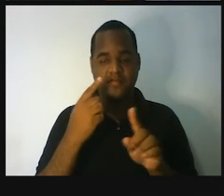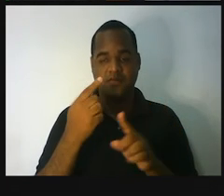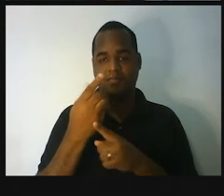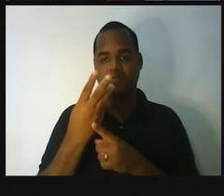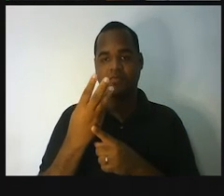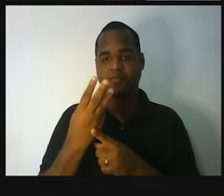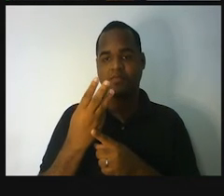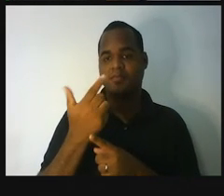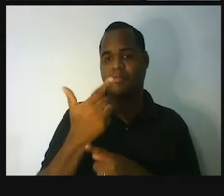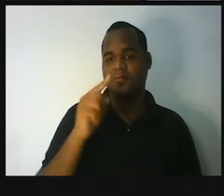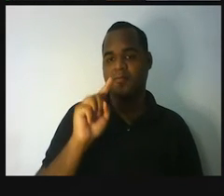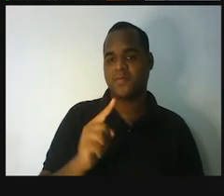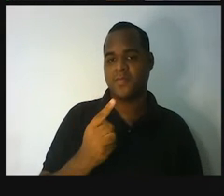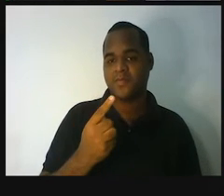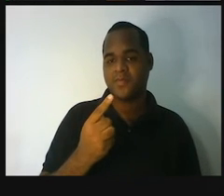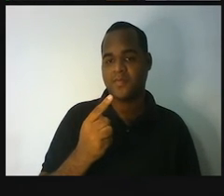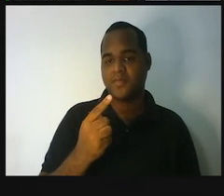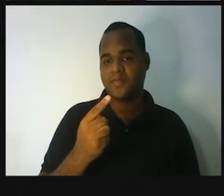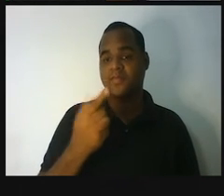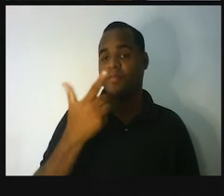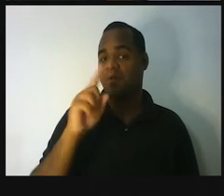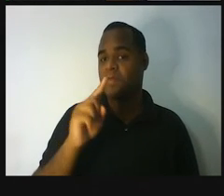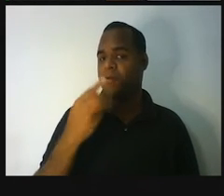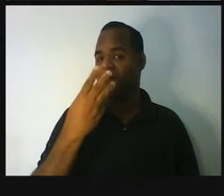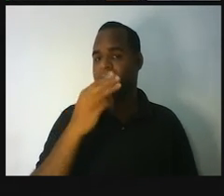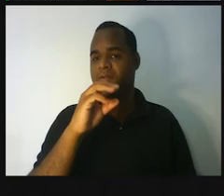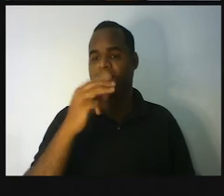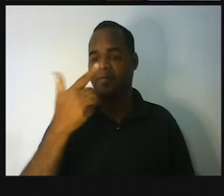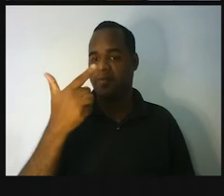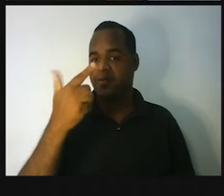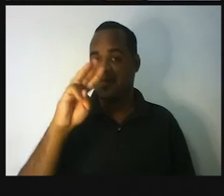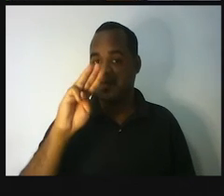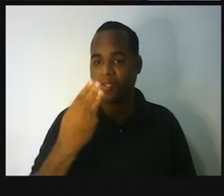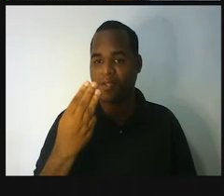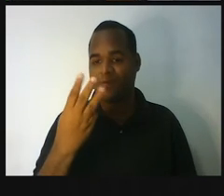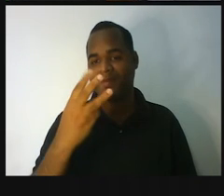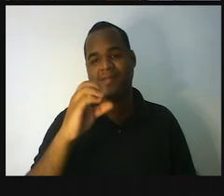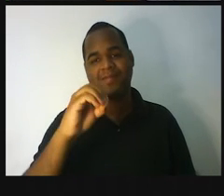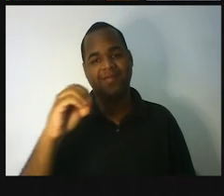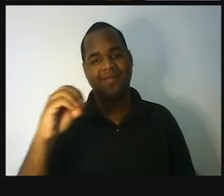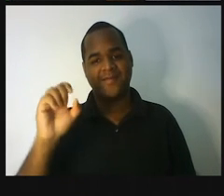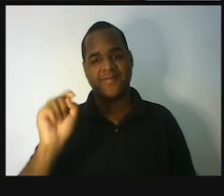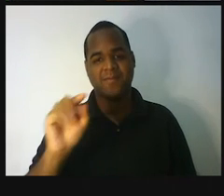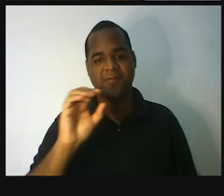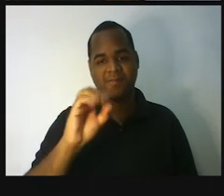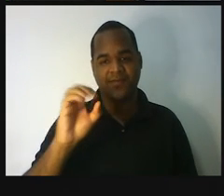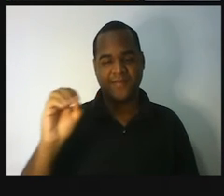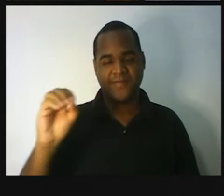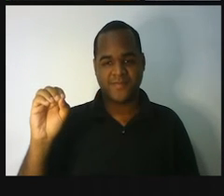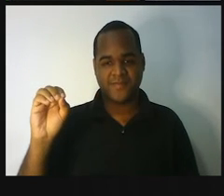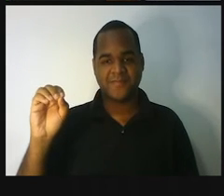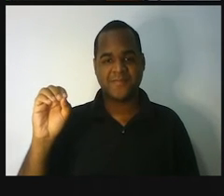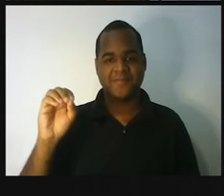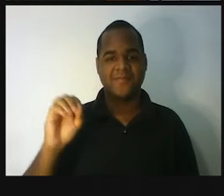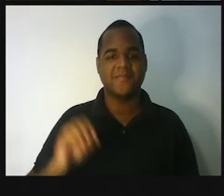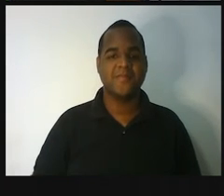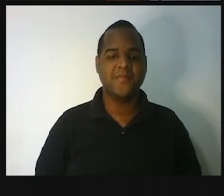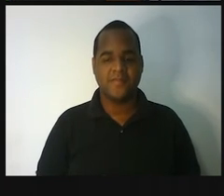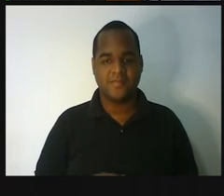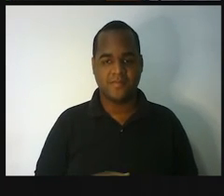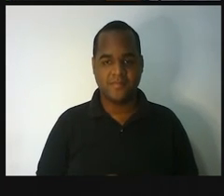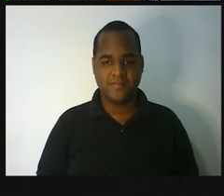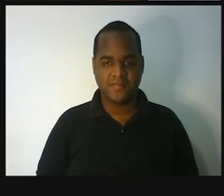2 milhões e 300 mil